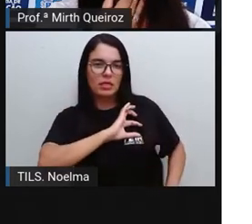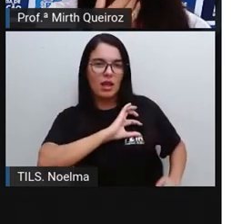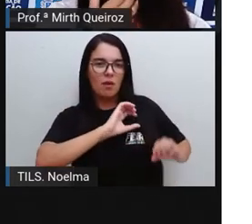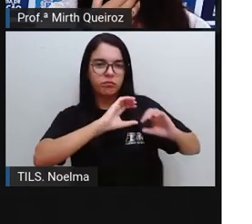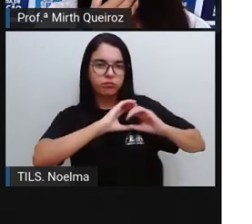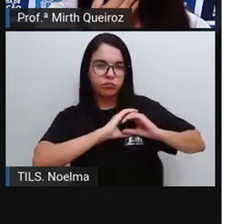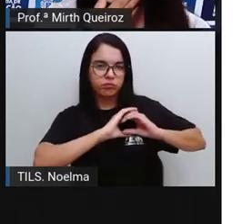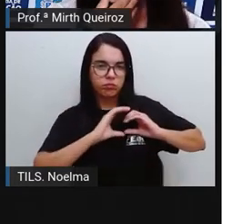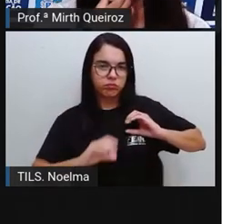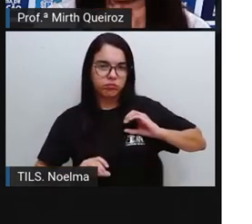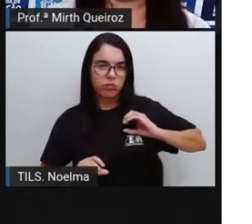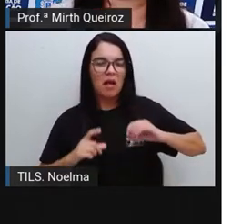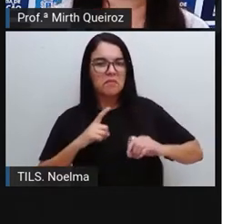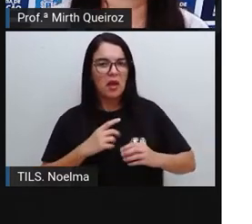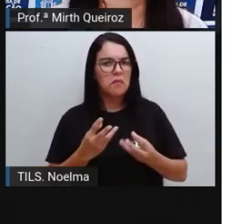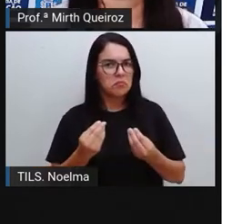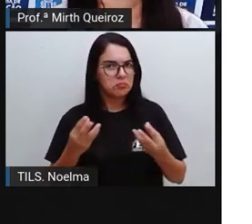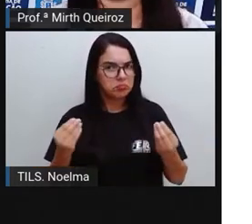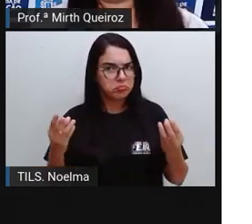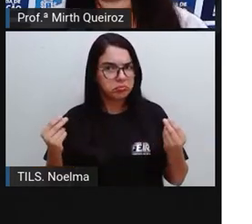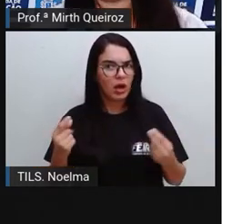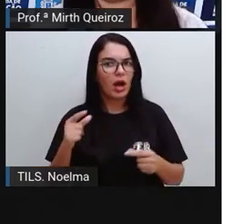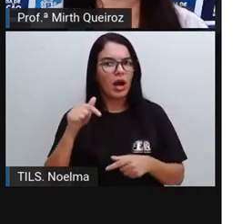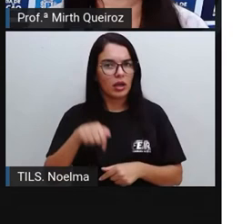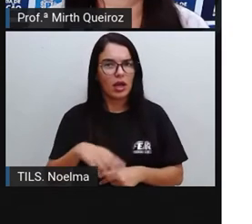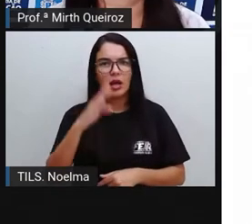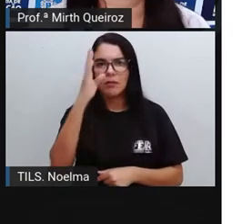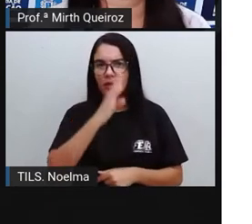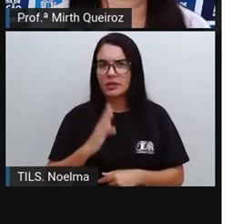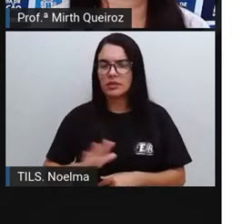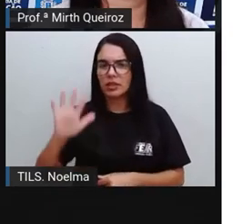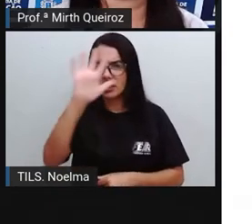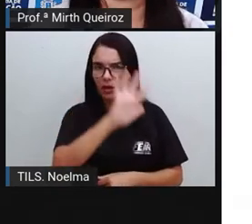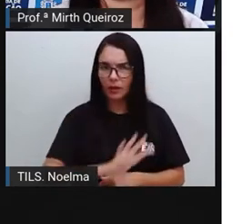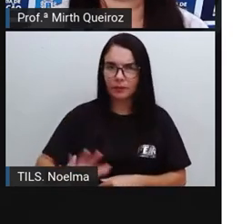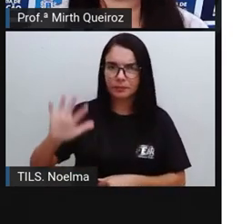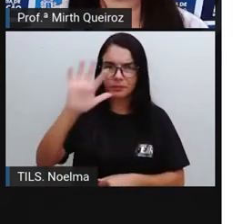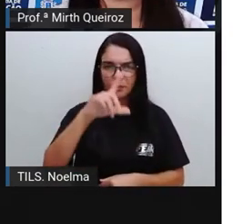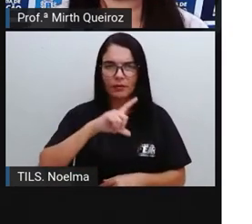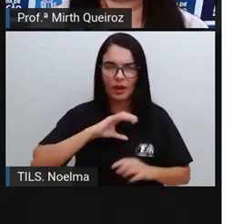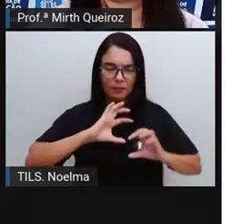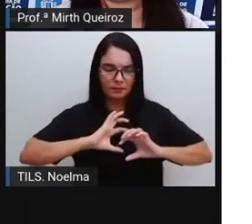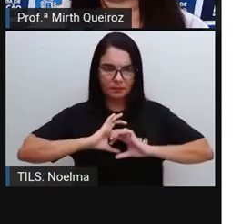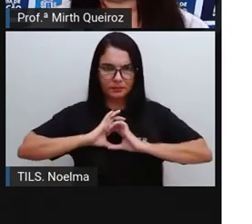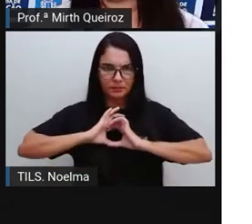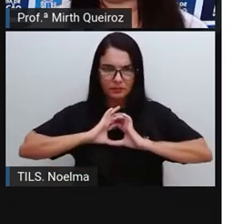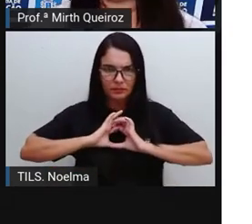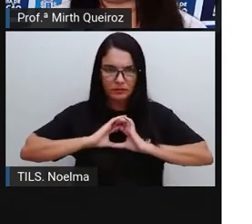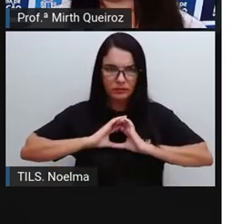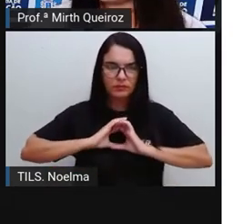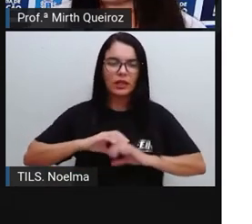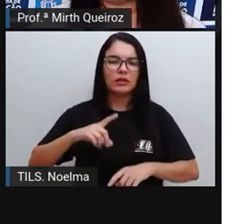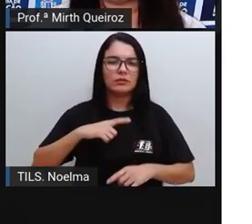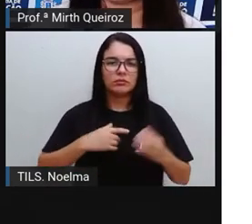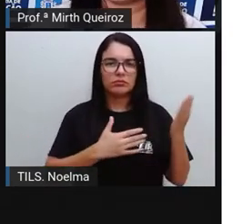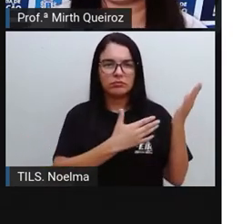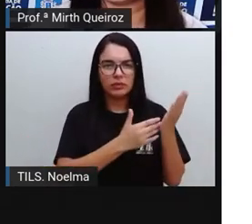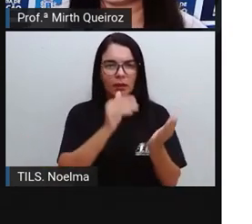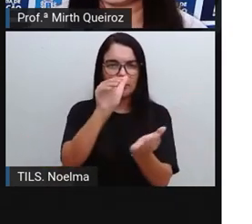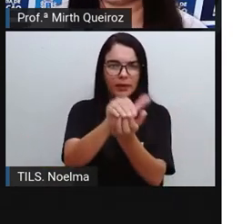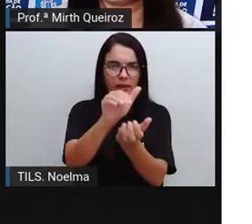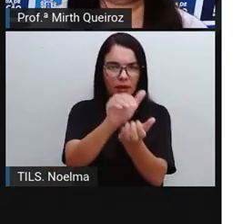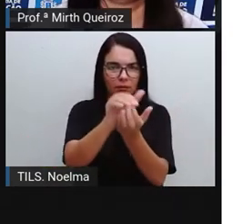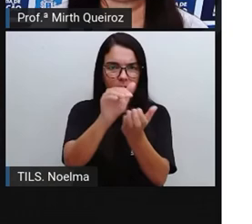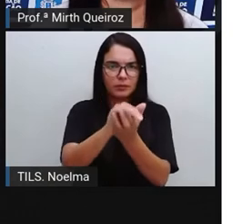teve inúmeras condecorações nacionais, né? Com uma medalha de Joaquim Nabuco pela Assembleia Estadual de Pernambuco em